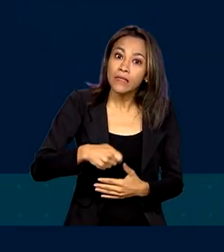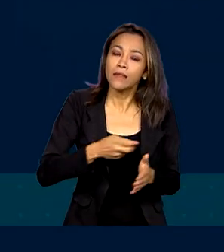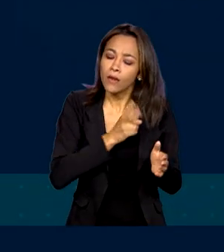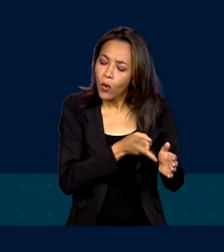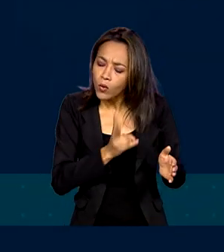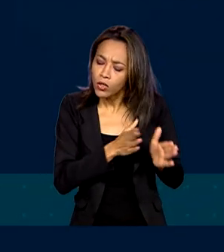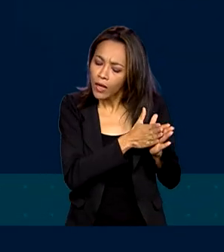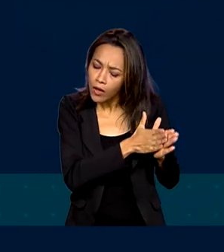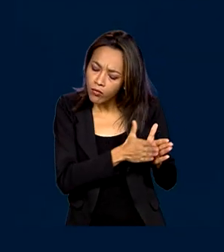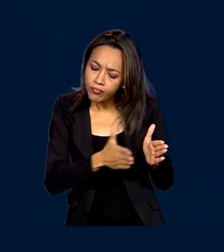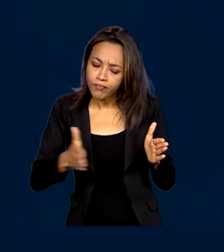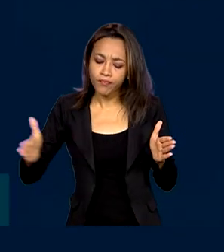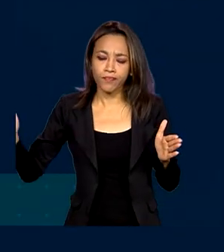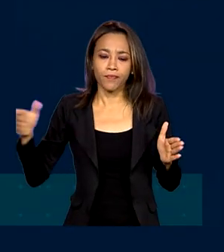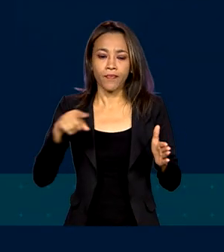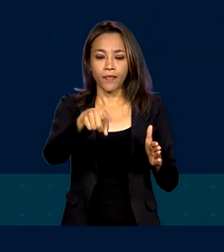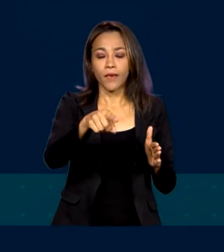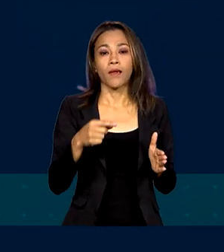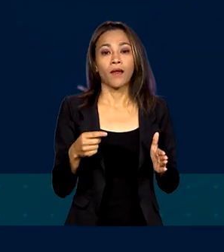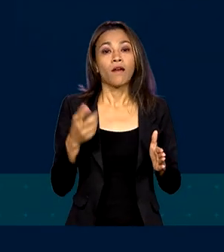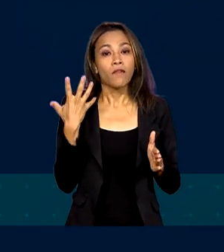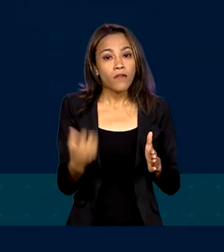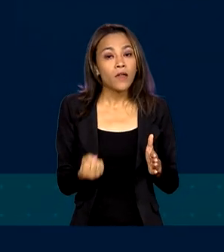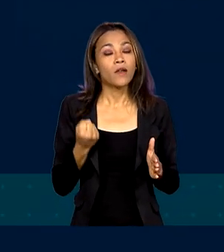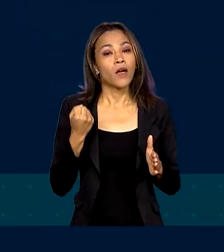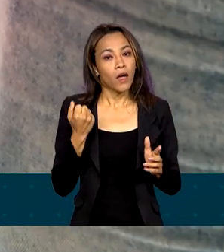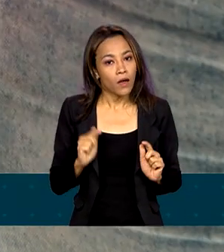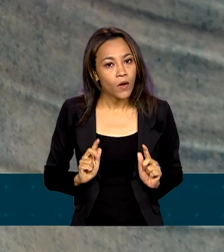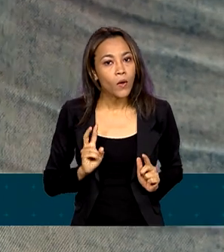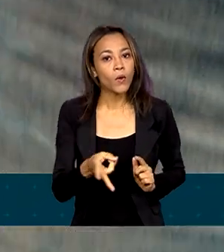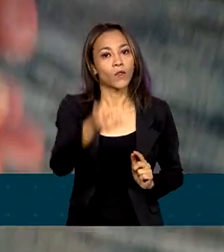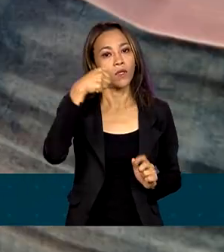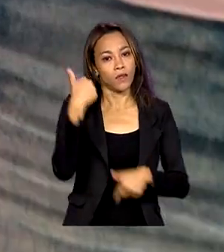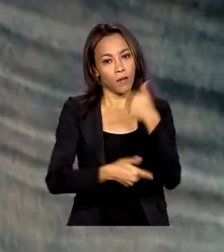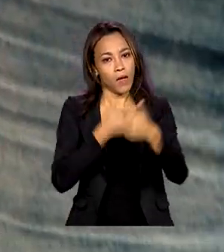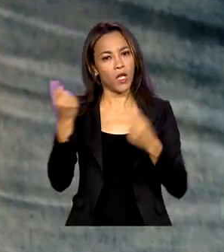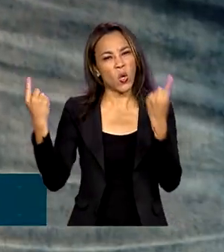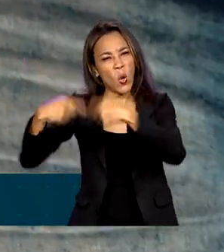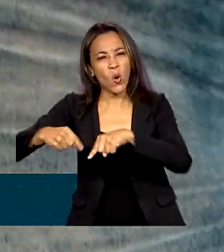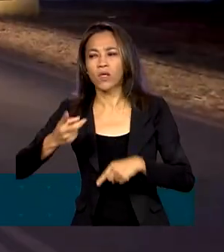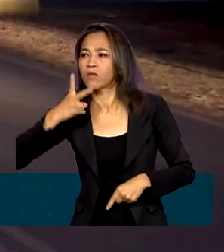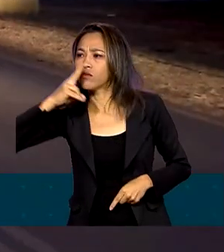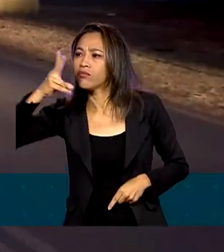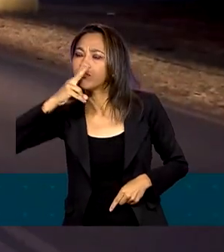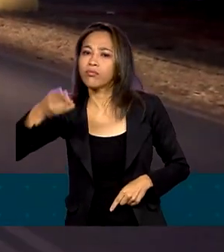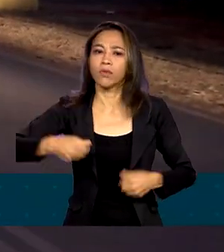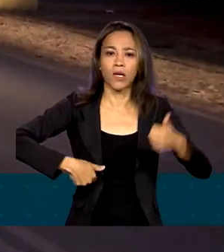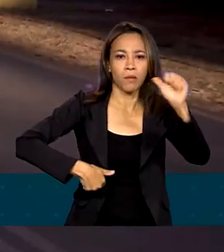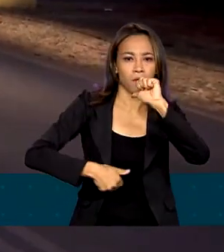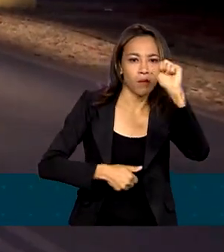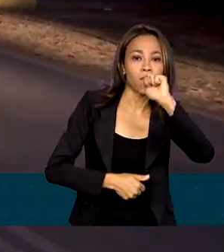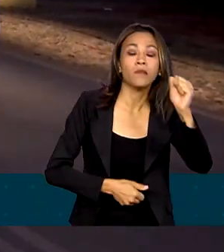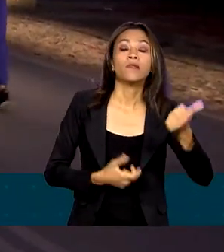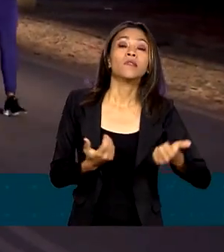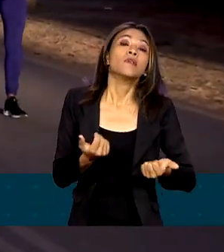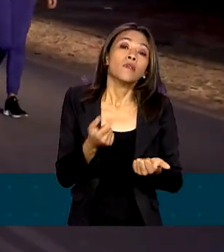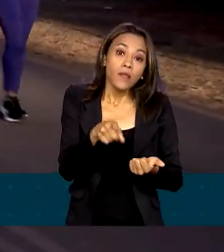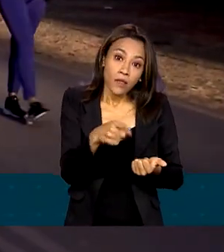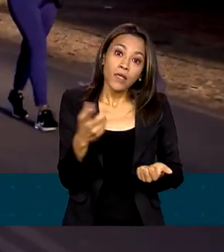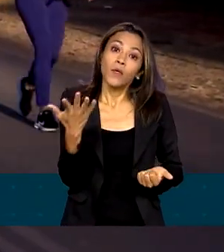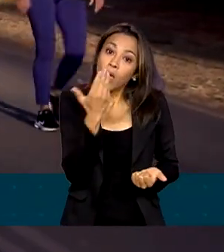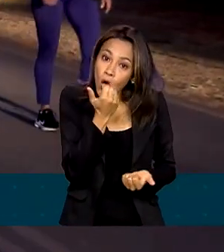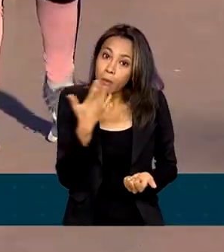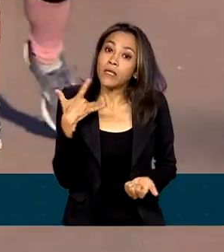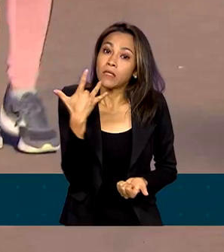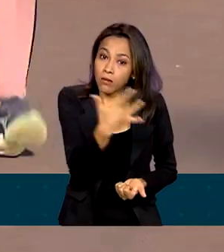Temos que continuar trabalhando contra o tabaco, o álcool, promovendo uma alimentação saudável e,